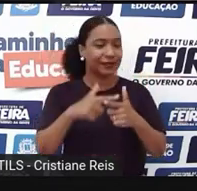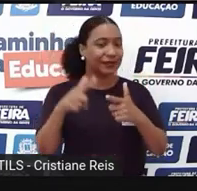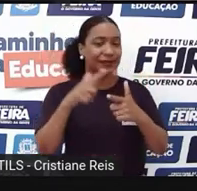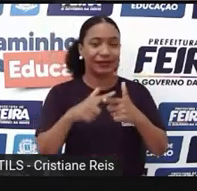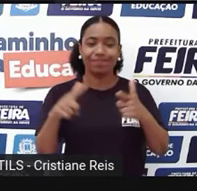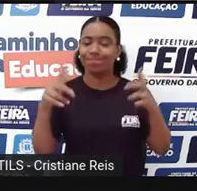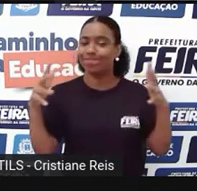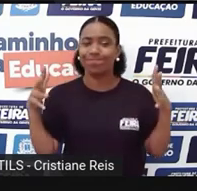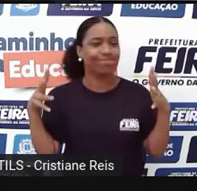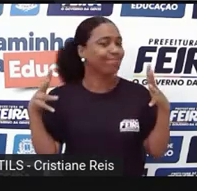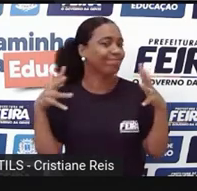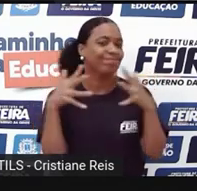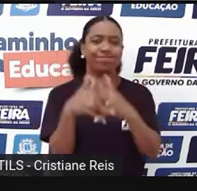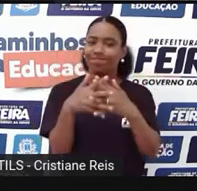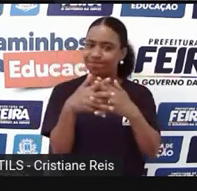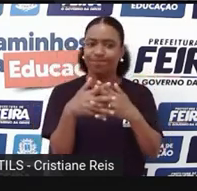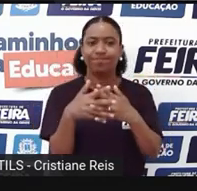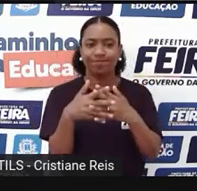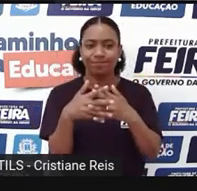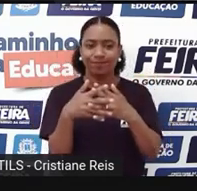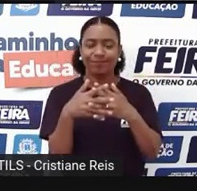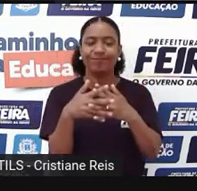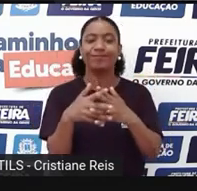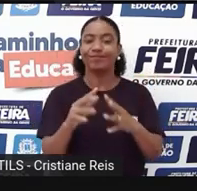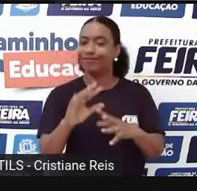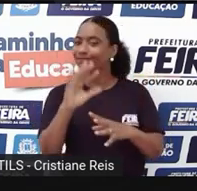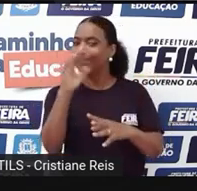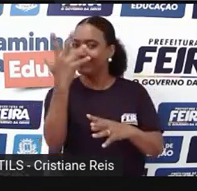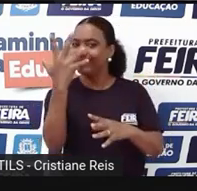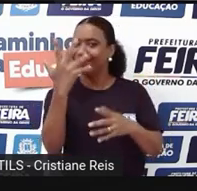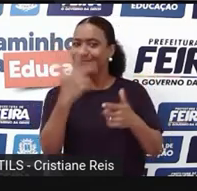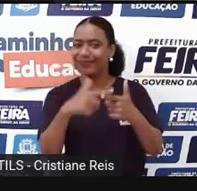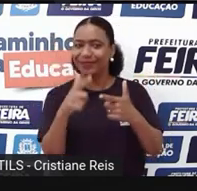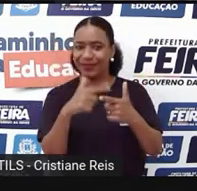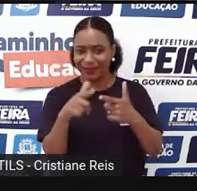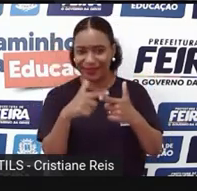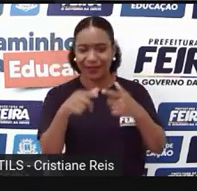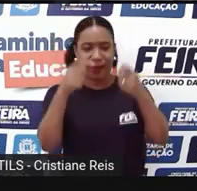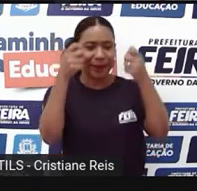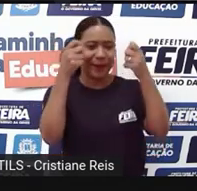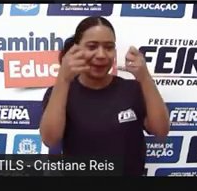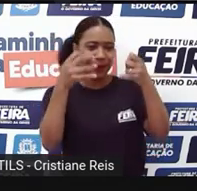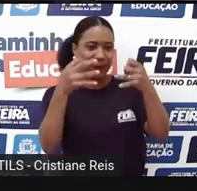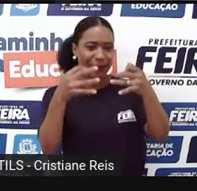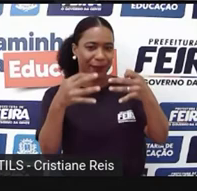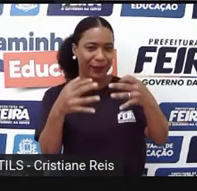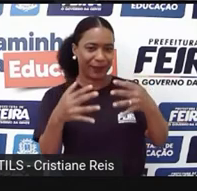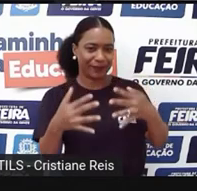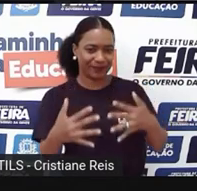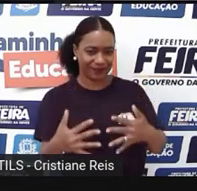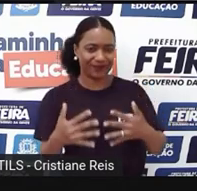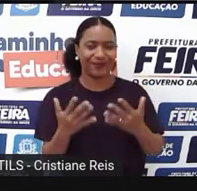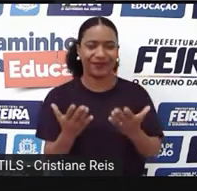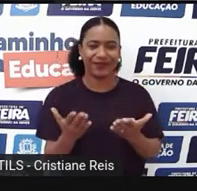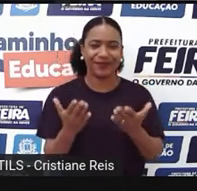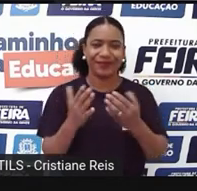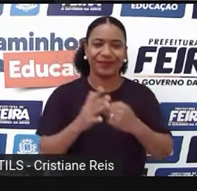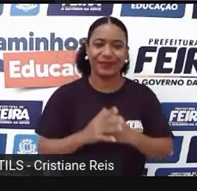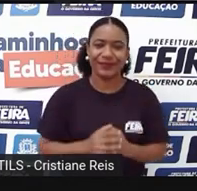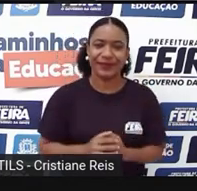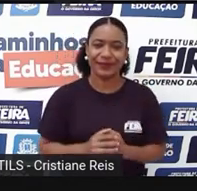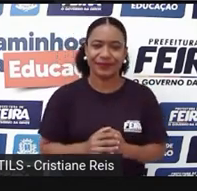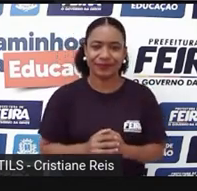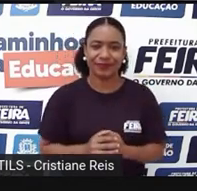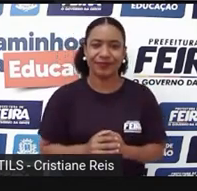na narrativa que desequilibra aquela situação. Então, é isto que é o conflite. Então, por